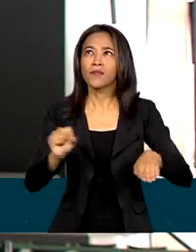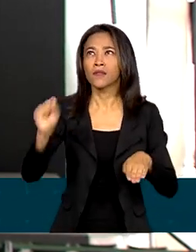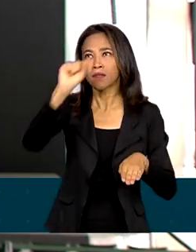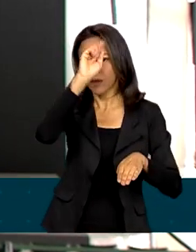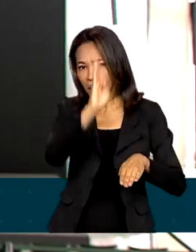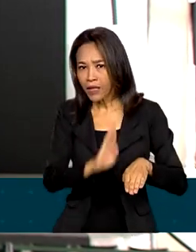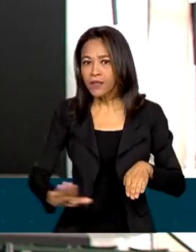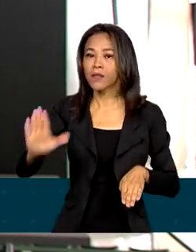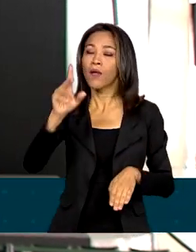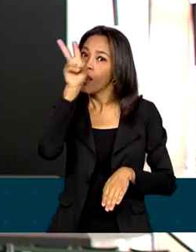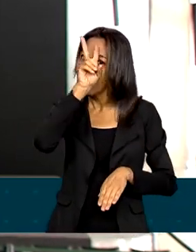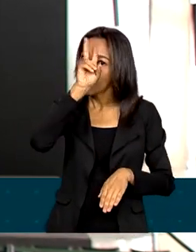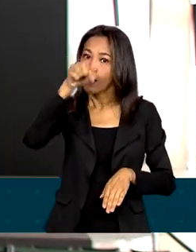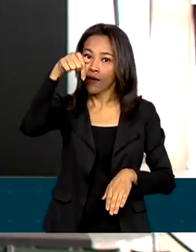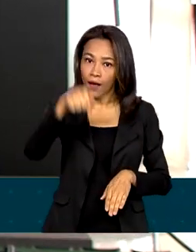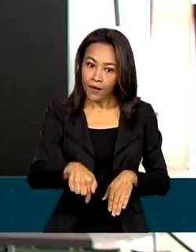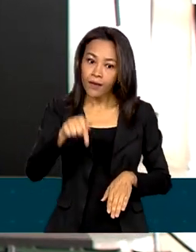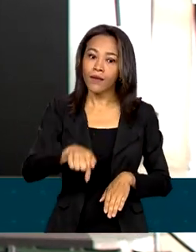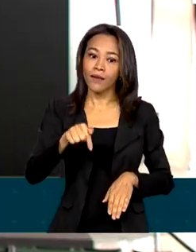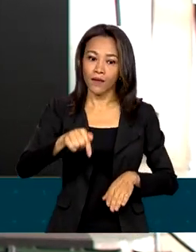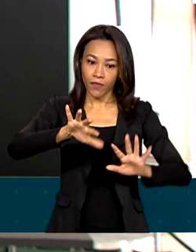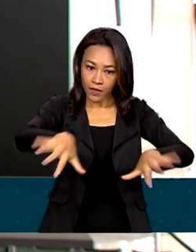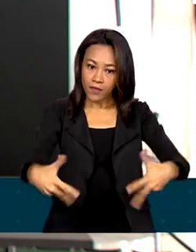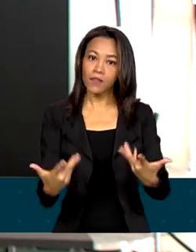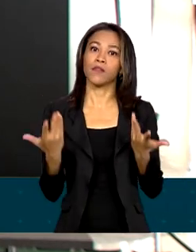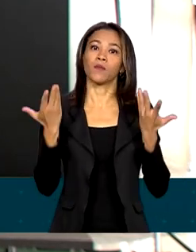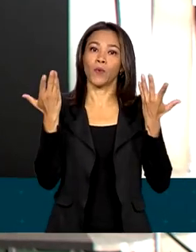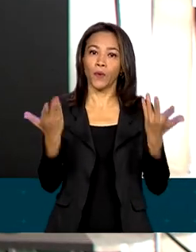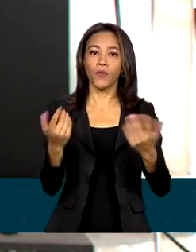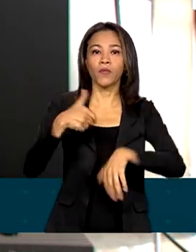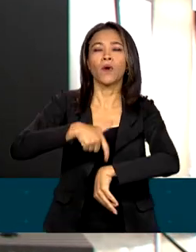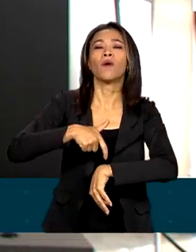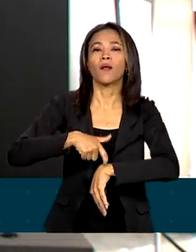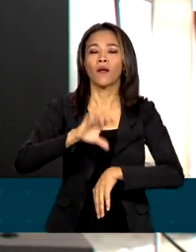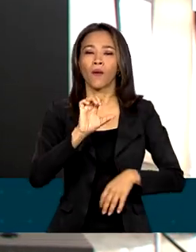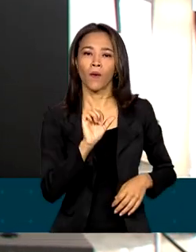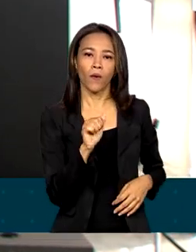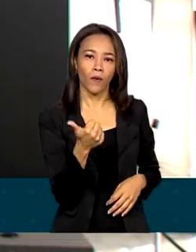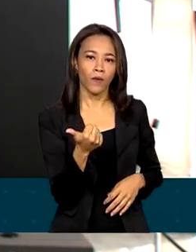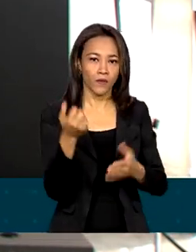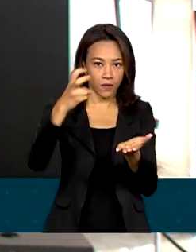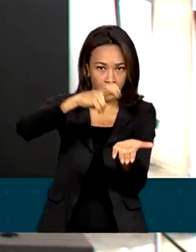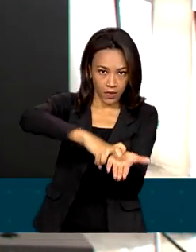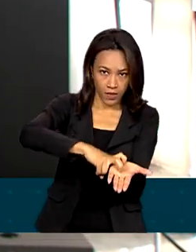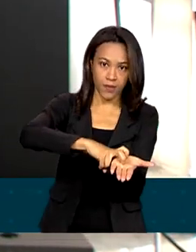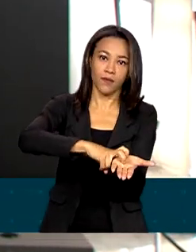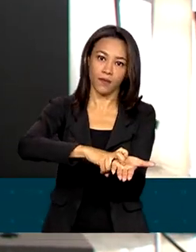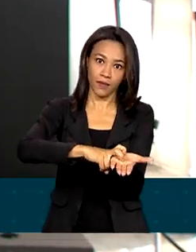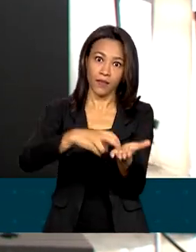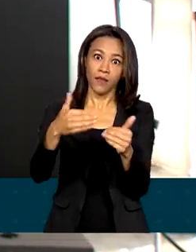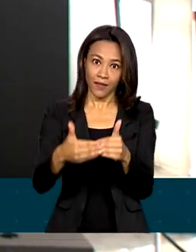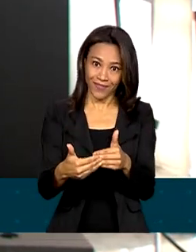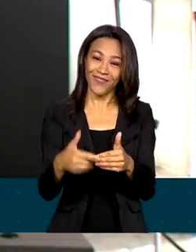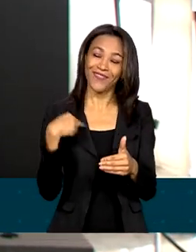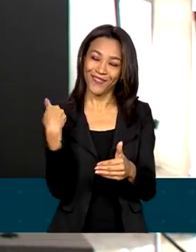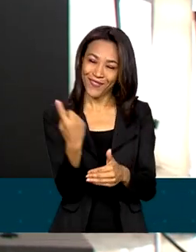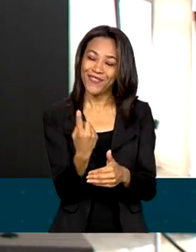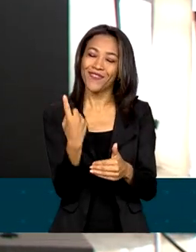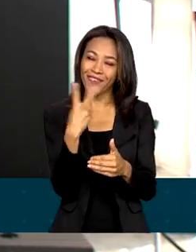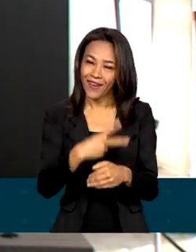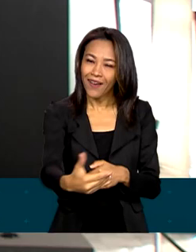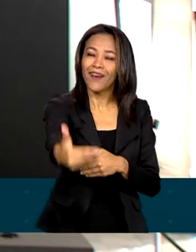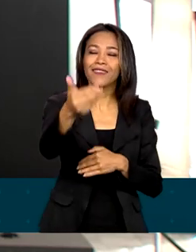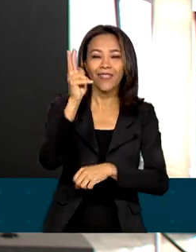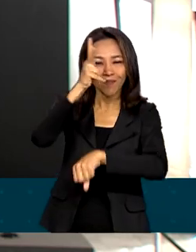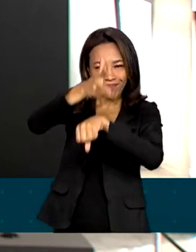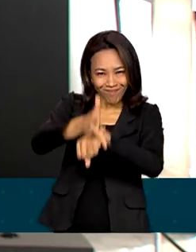cerimônia vai acontecer aqui no Palácio do Planalto às 11 horas da manhã e vai ser transmitida ao vivo